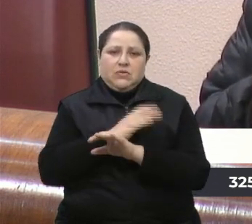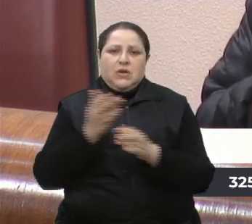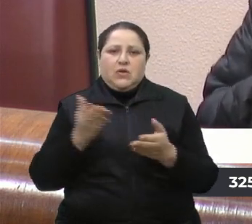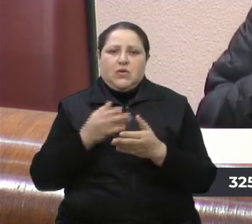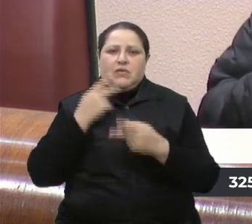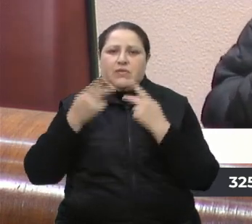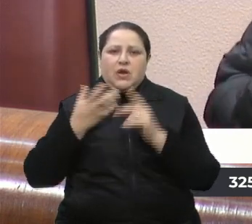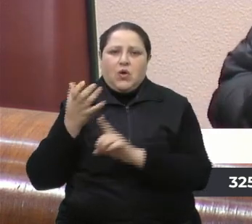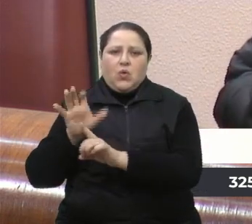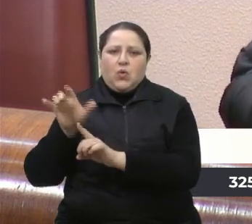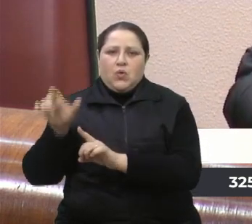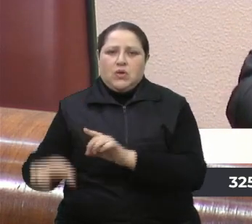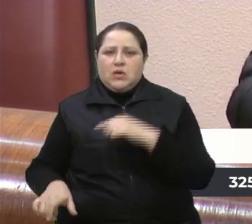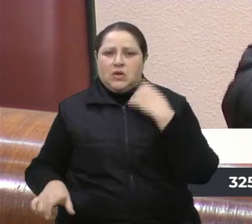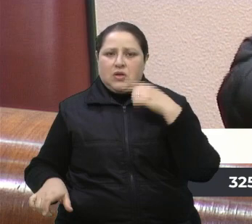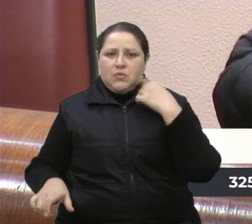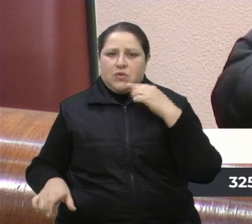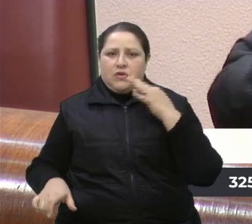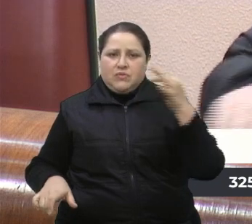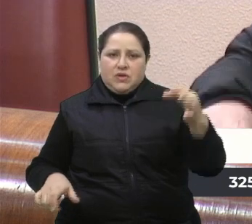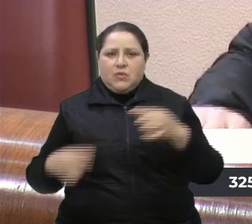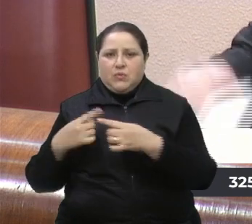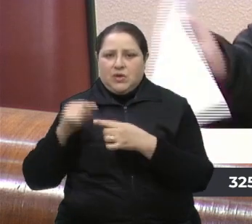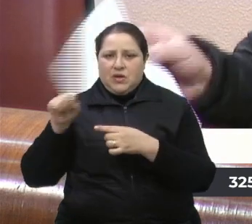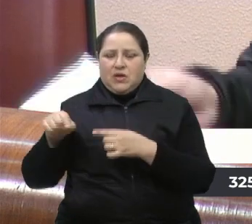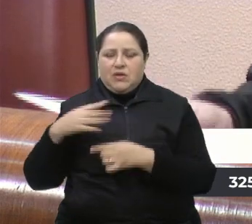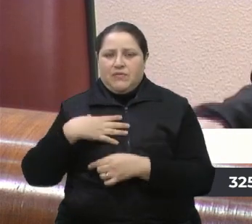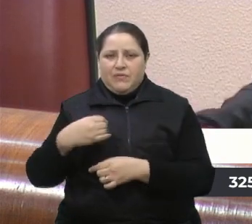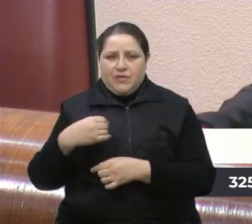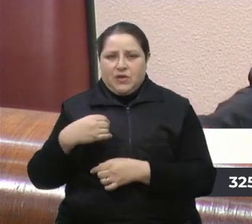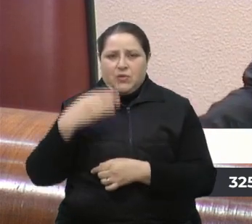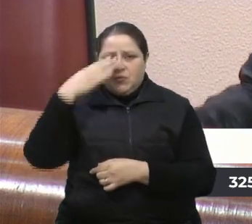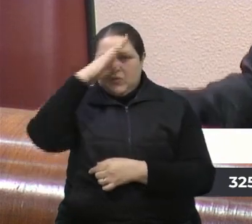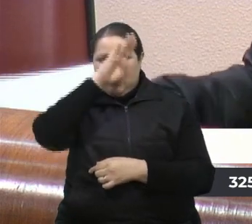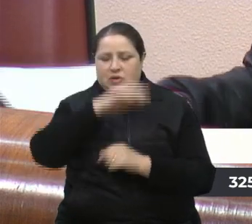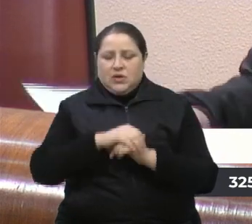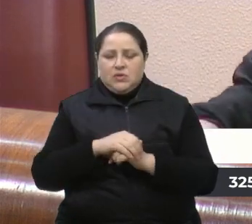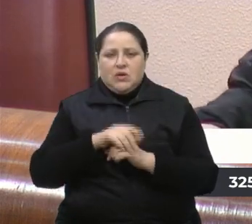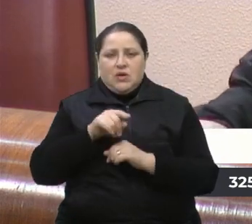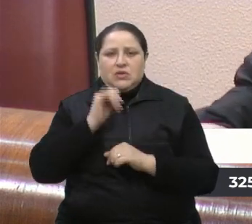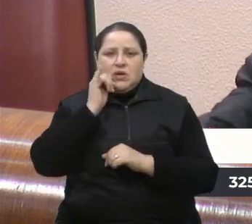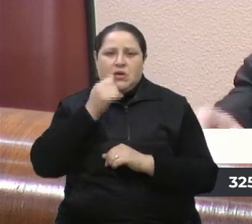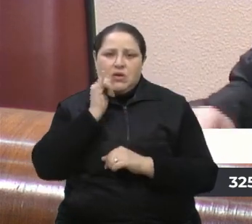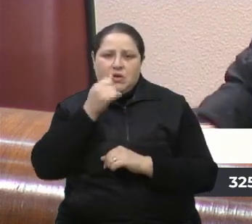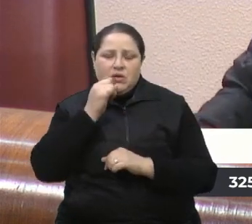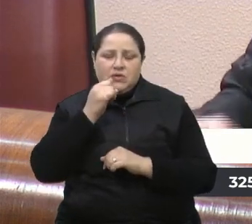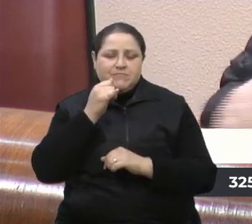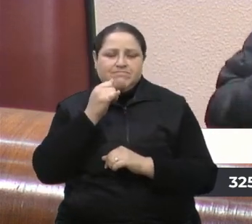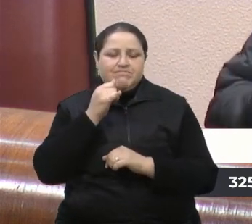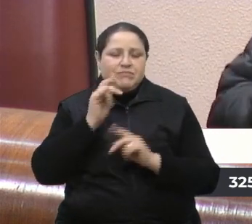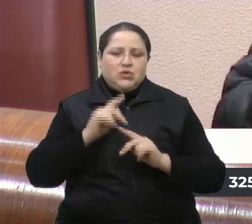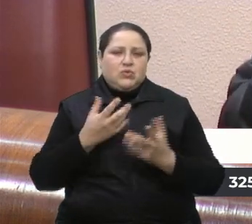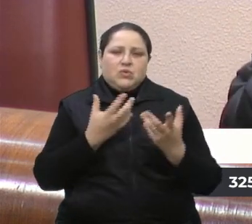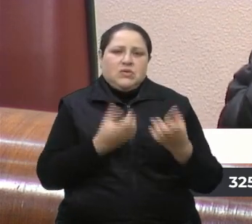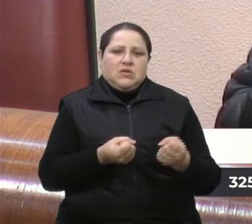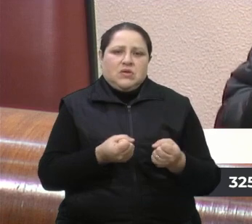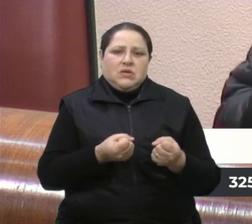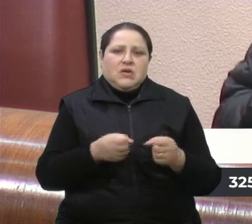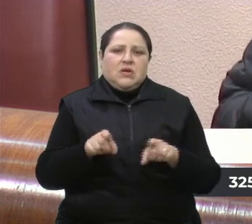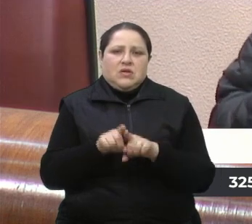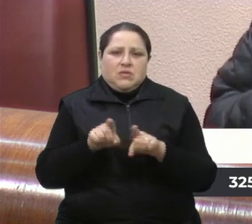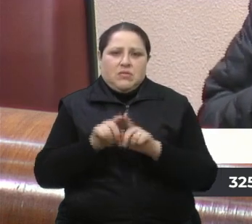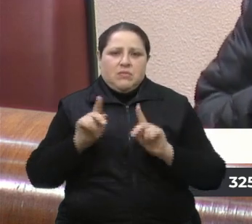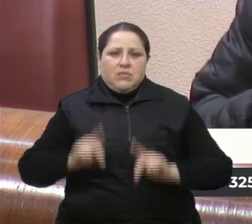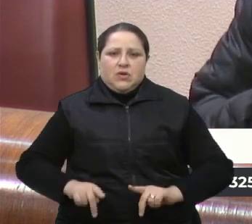federal, porque é filho do Bolsonaro. Essa narrativa aí já não pega mais. Infelizmente, quem sobe também em monumento público também